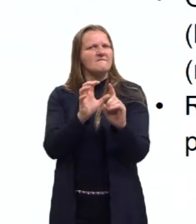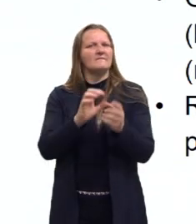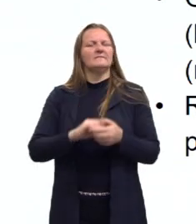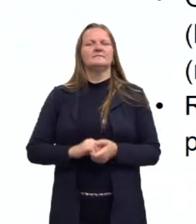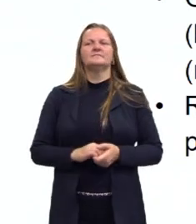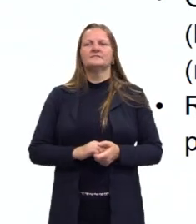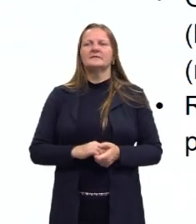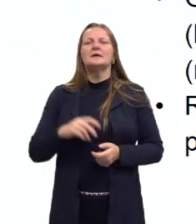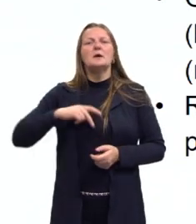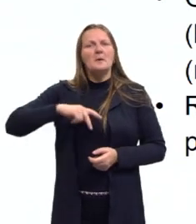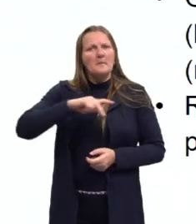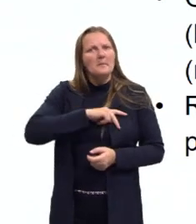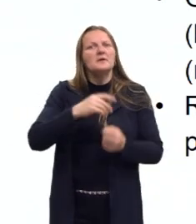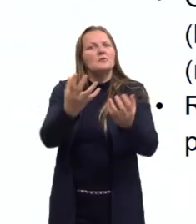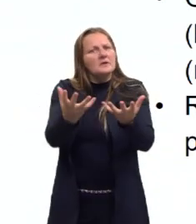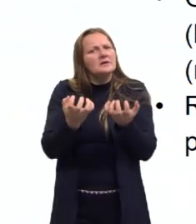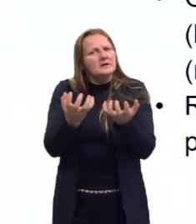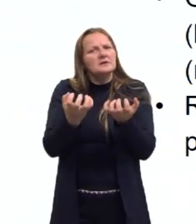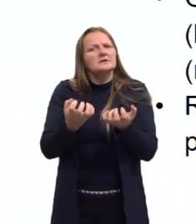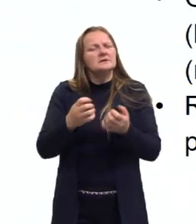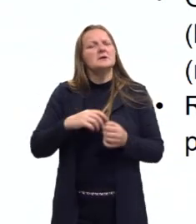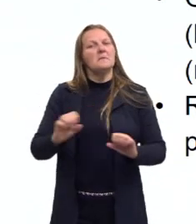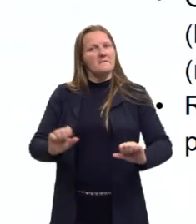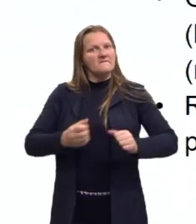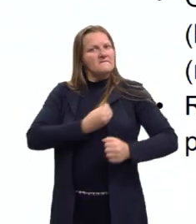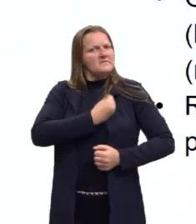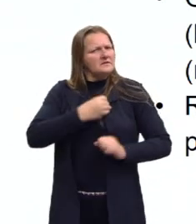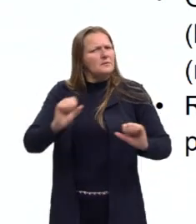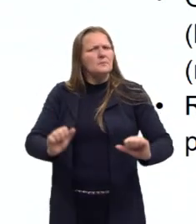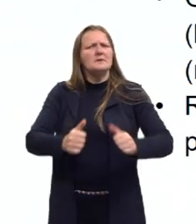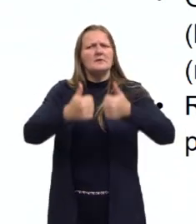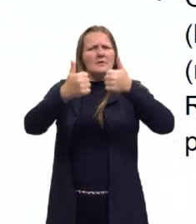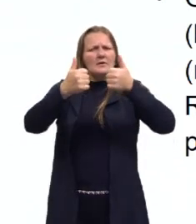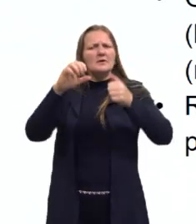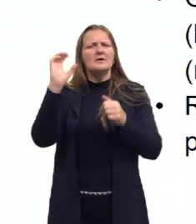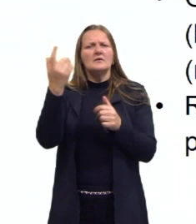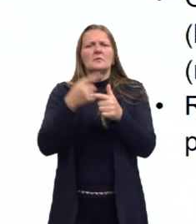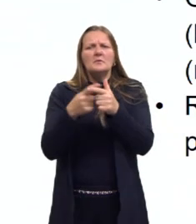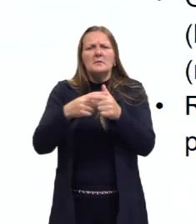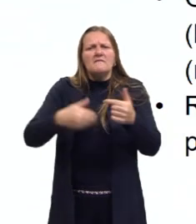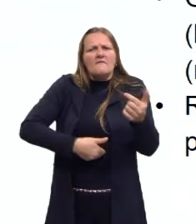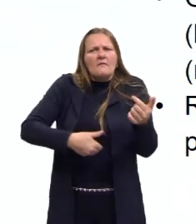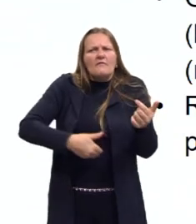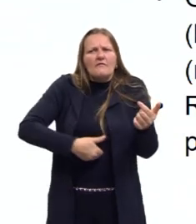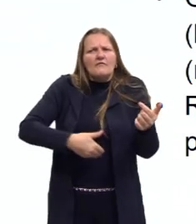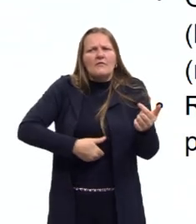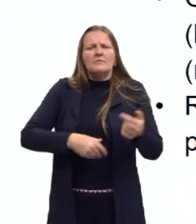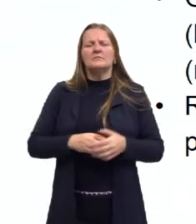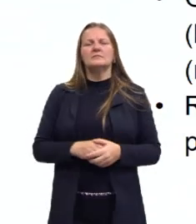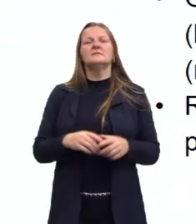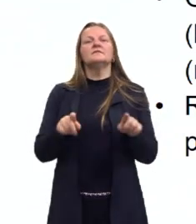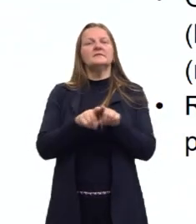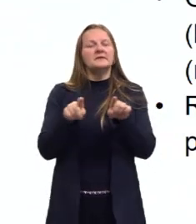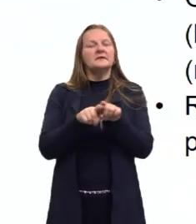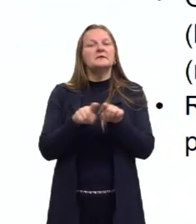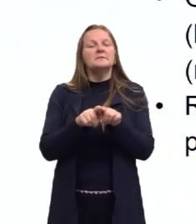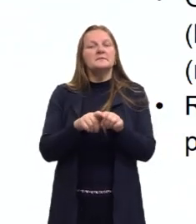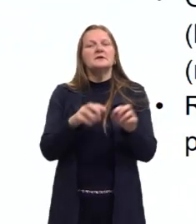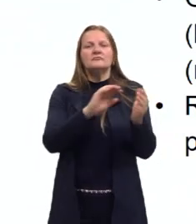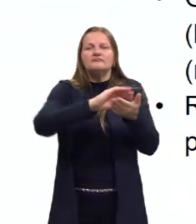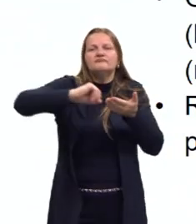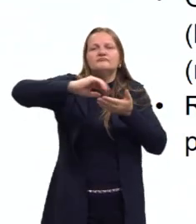A população queria melhores condições de vida, queria resolver o problema da fome e também queria a